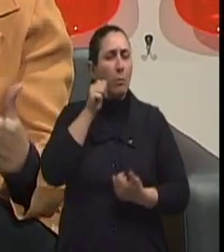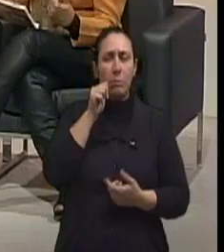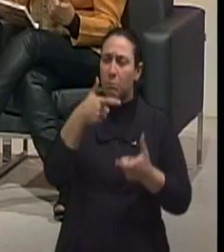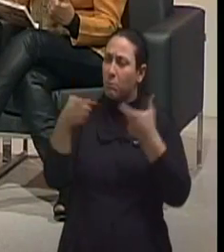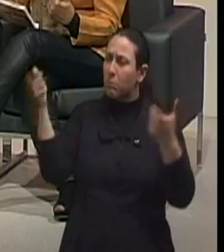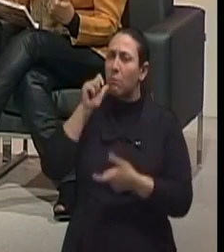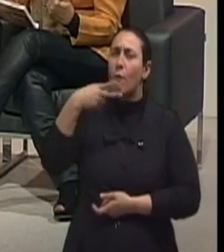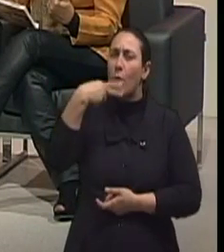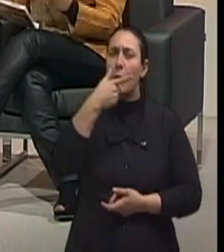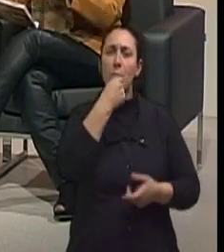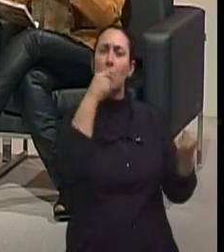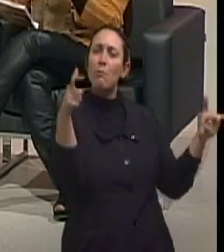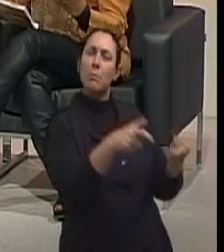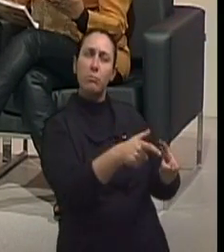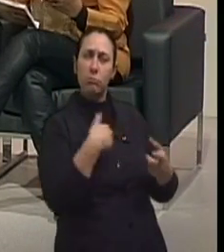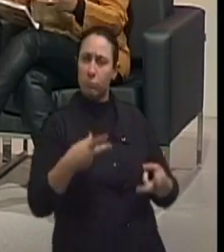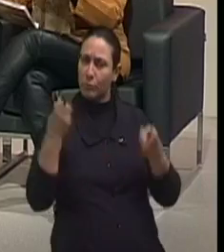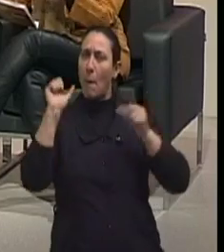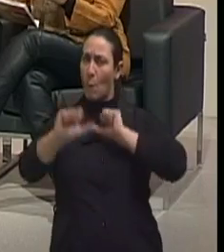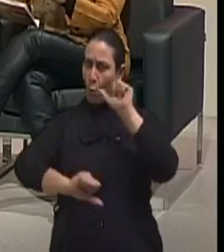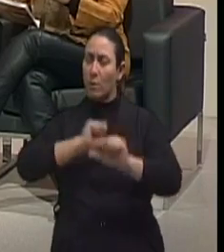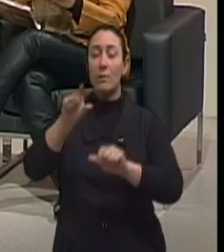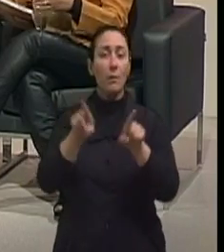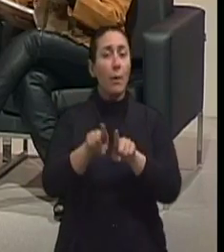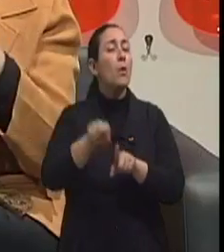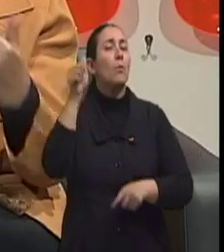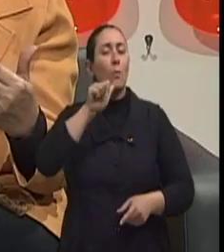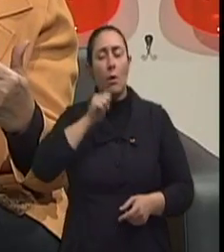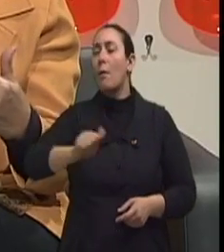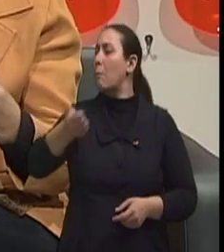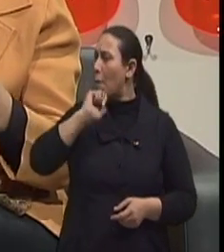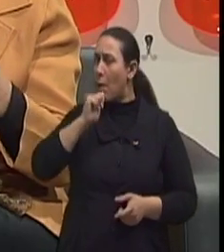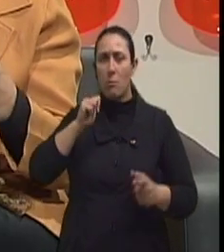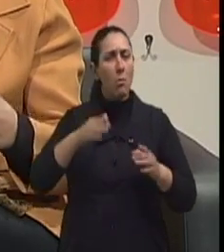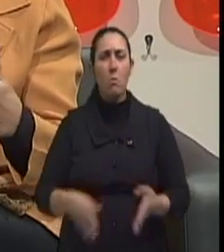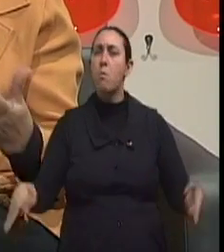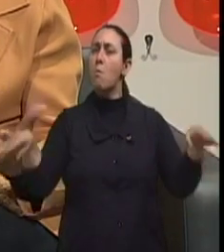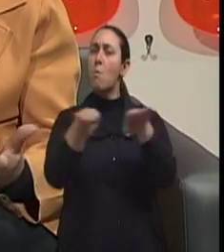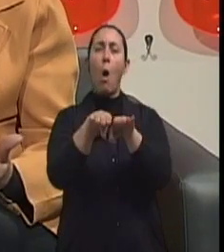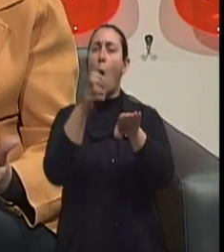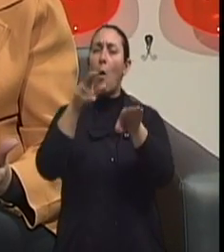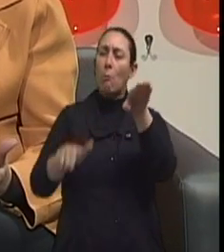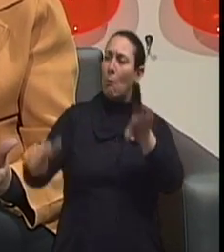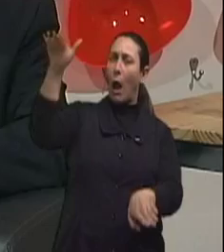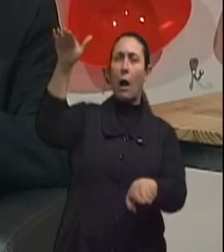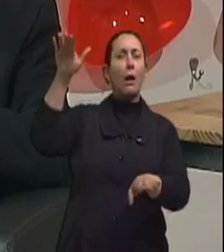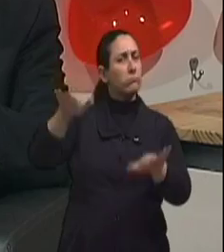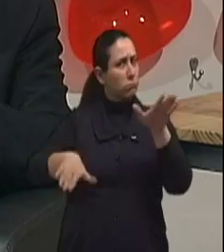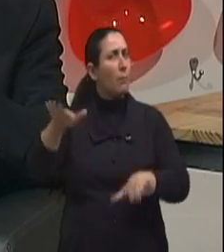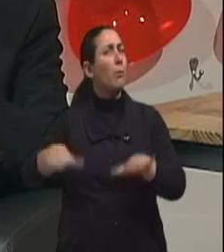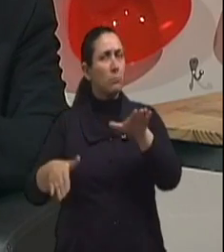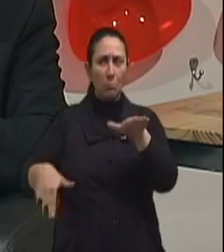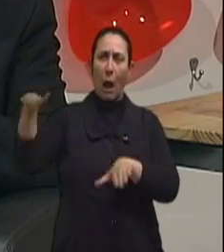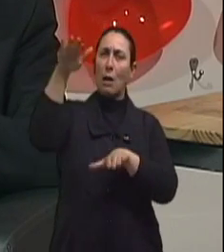do que os meninos. É, está começando a mudar. começando a mudar. As mulheres bebendo igual ou, às vezes, mais do que os homens. A gente vê isso